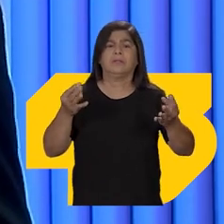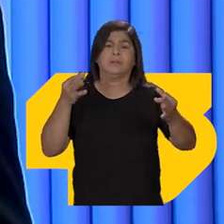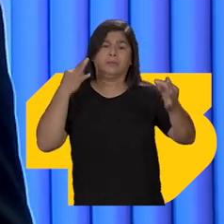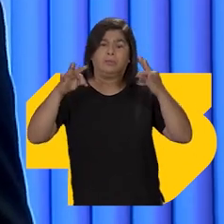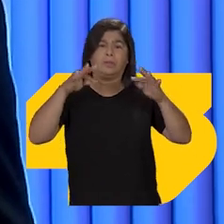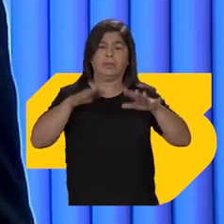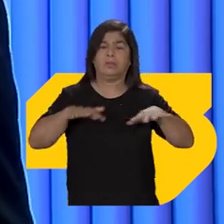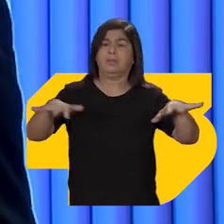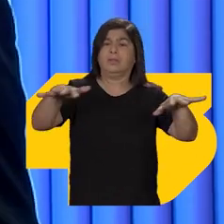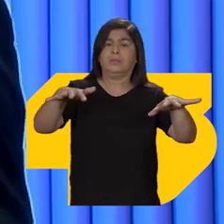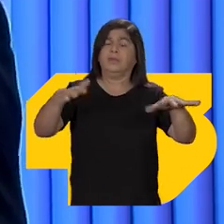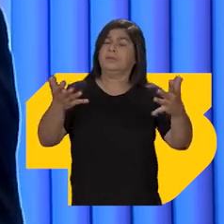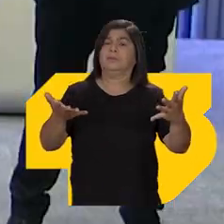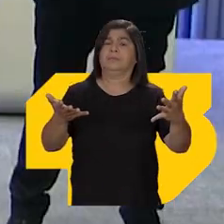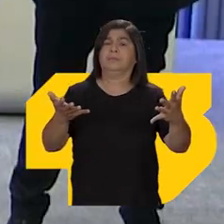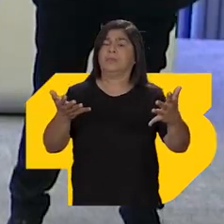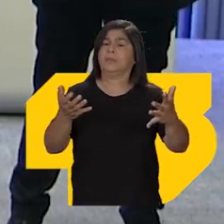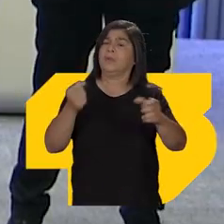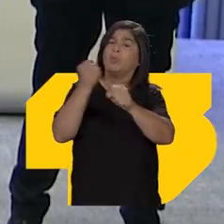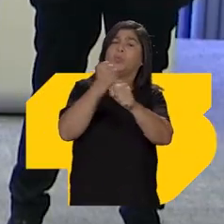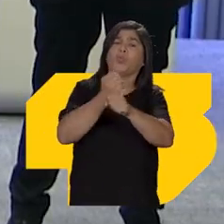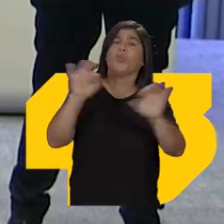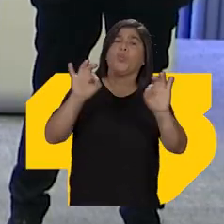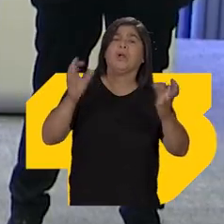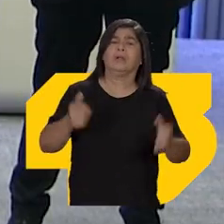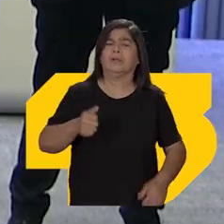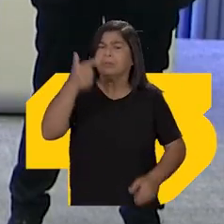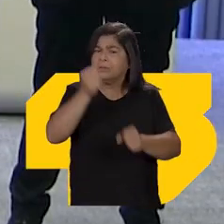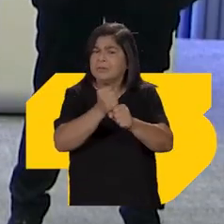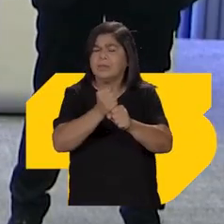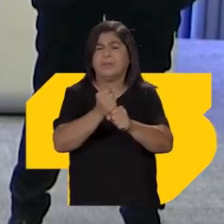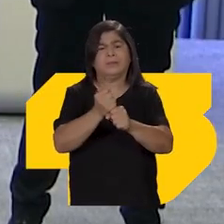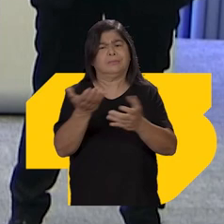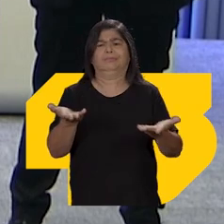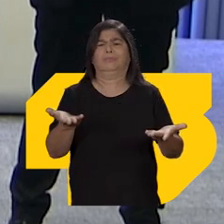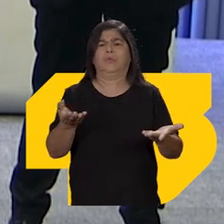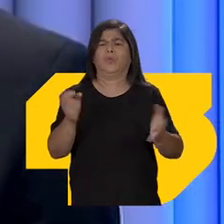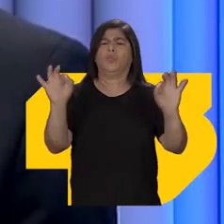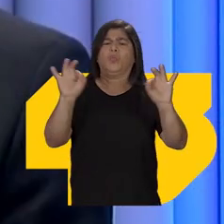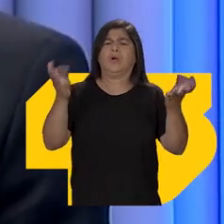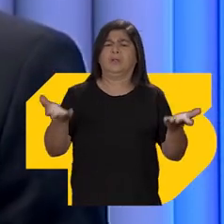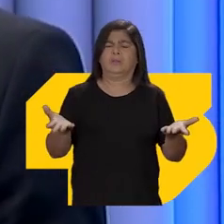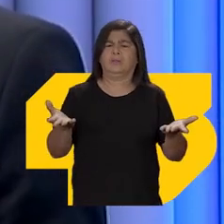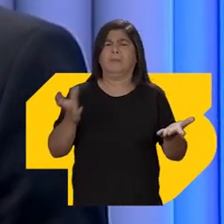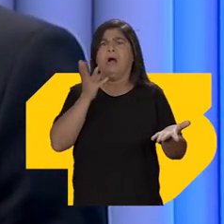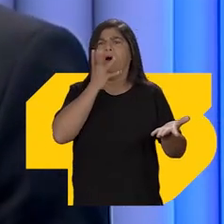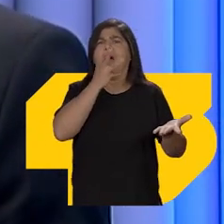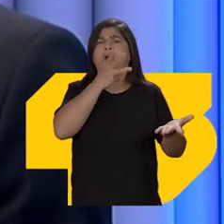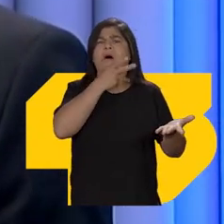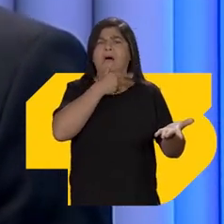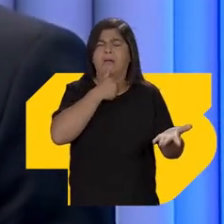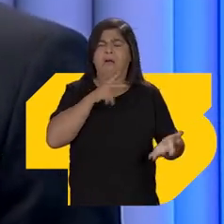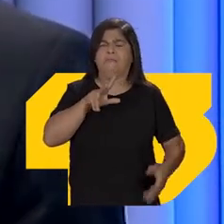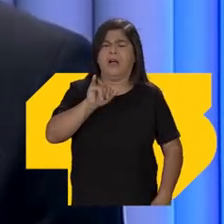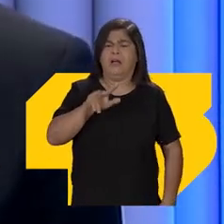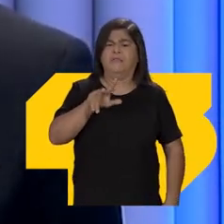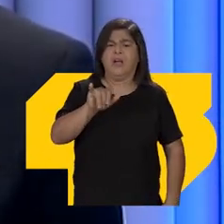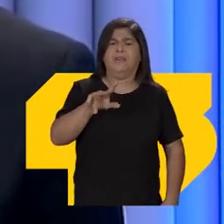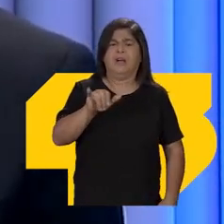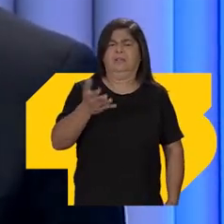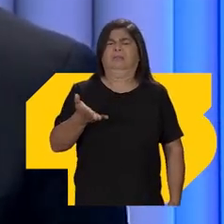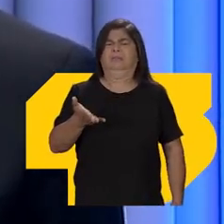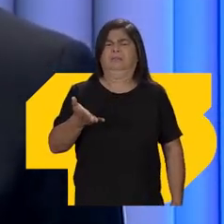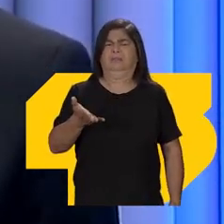no papel. O atual governador já teve doze anos e não saiu do papel. É um governo que está sempre dizendo o que vai